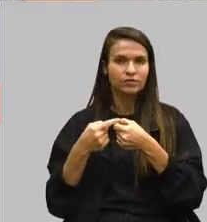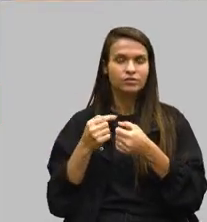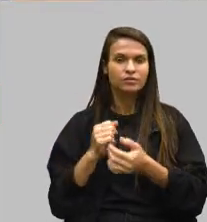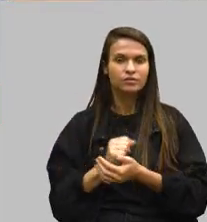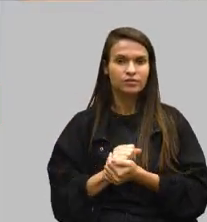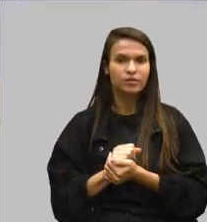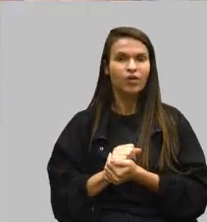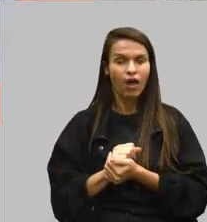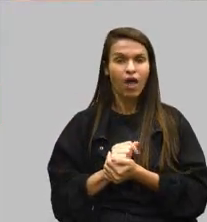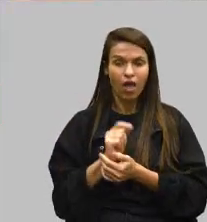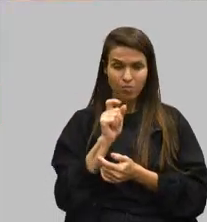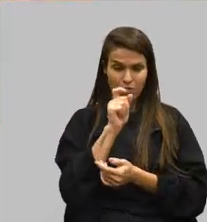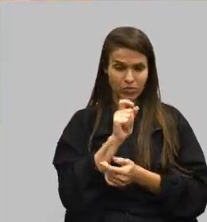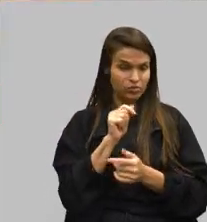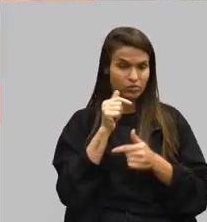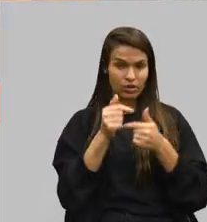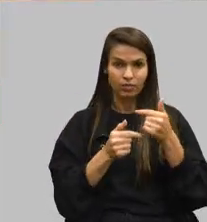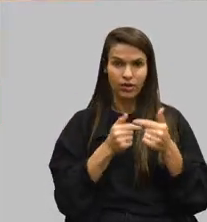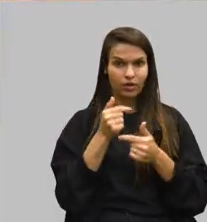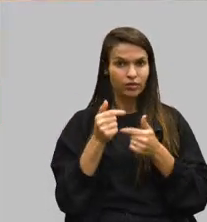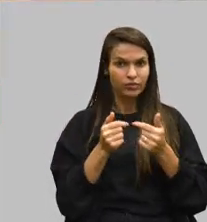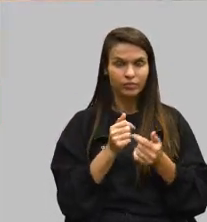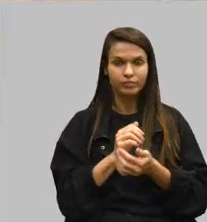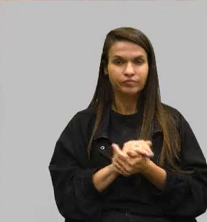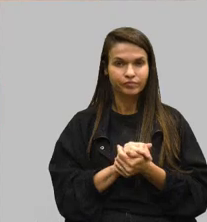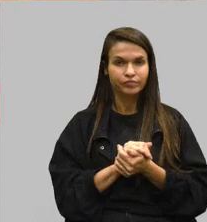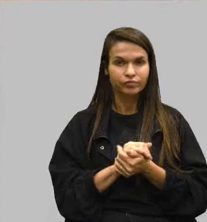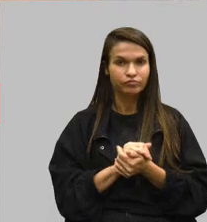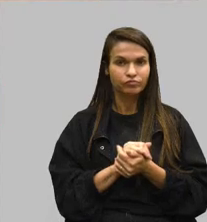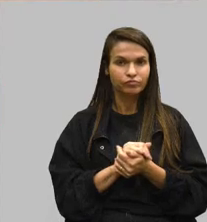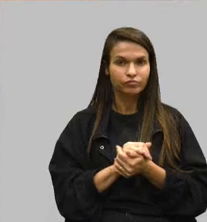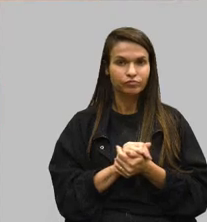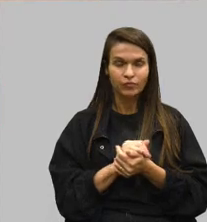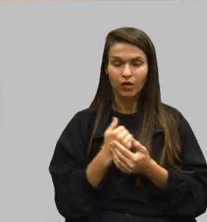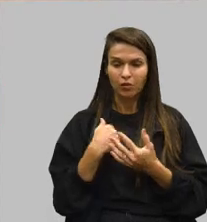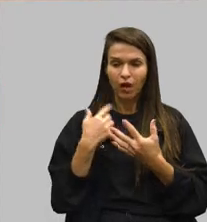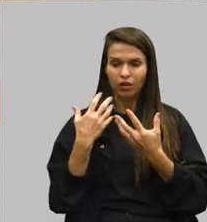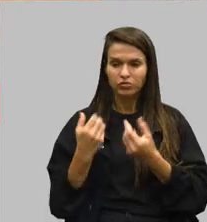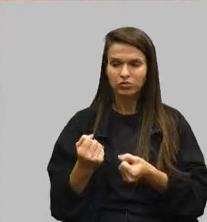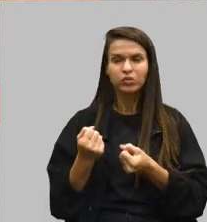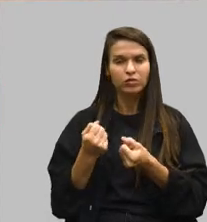é o trabalhador, e ele vai para a lavoura. Então,